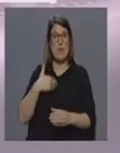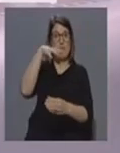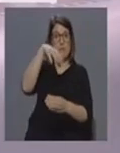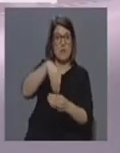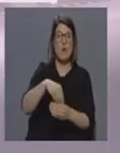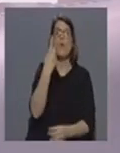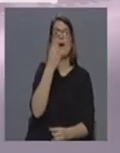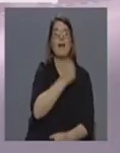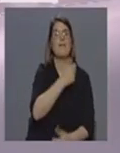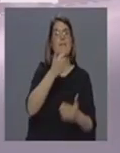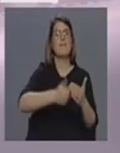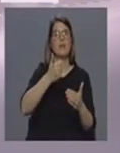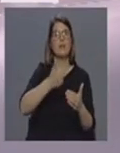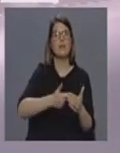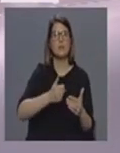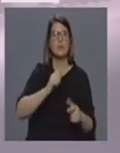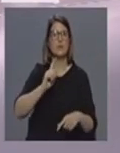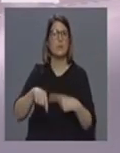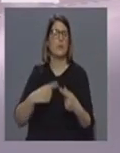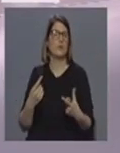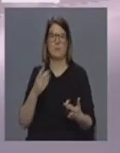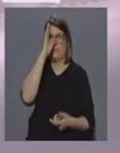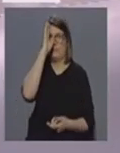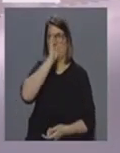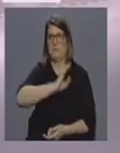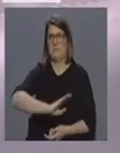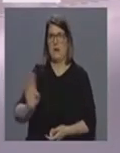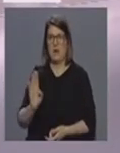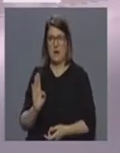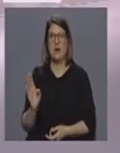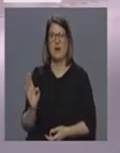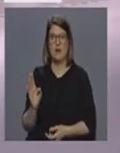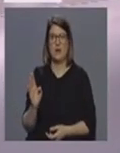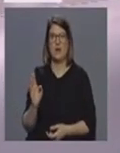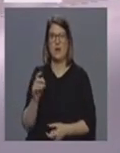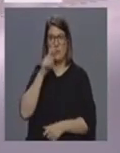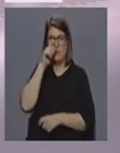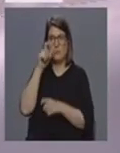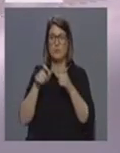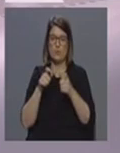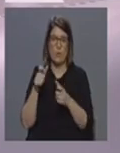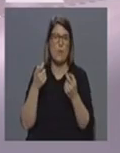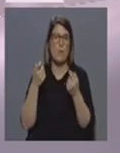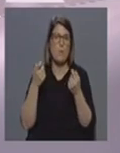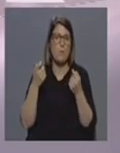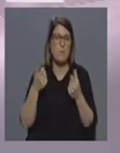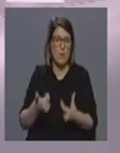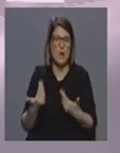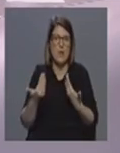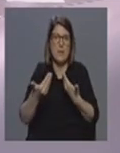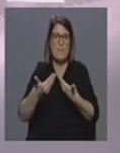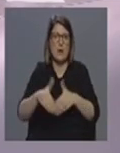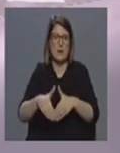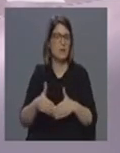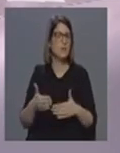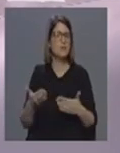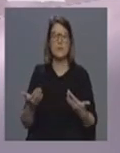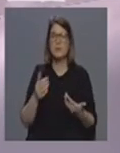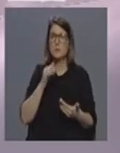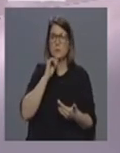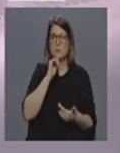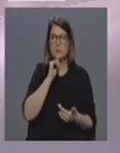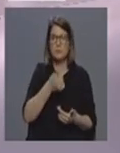fique em casa, eu acho que nós vamos chegar a um ponto em que, sabendo que os nossos recursos são escassos e limitados, em que não vamos poder-nos